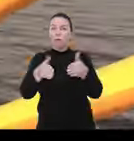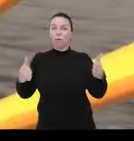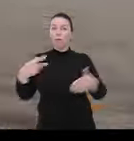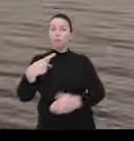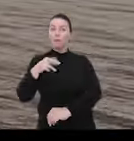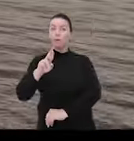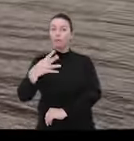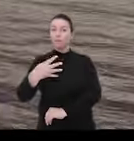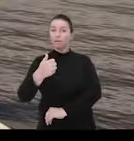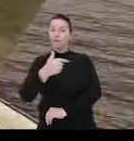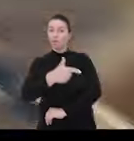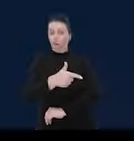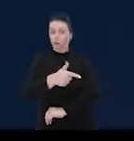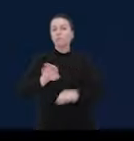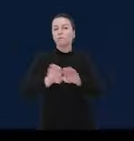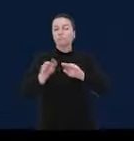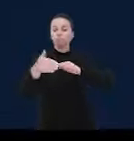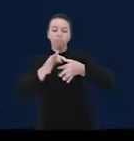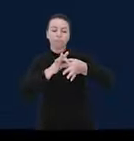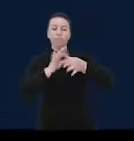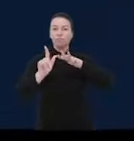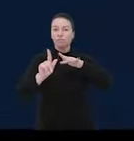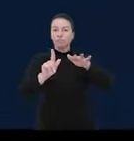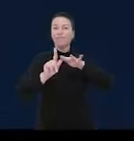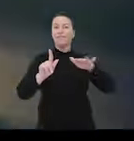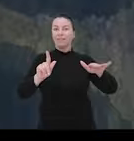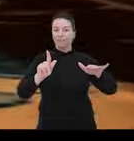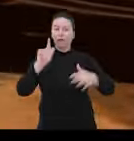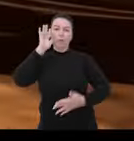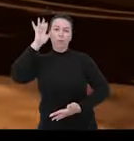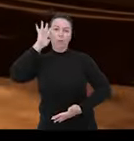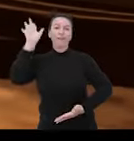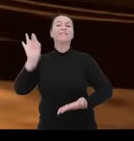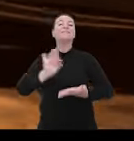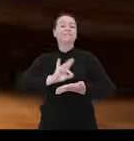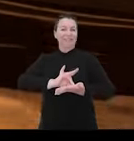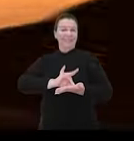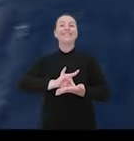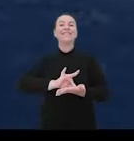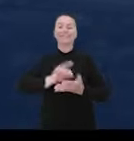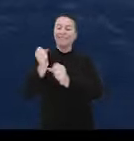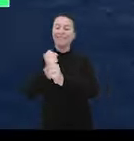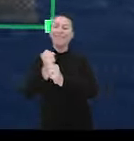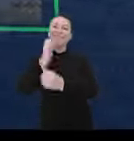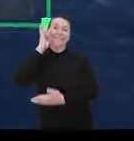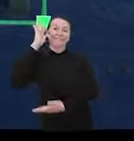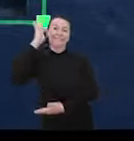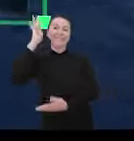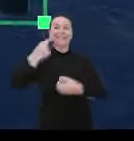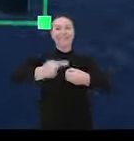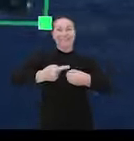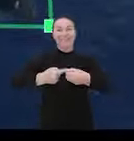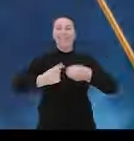do alargamento da PR-412 e da rótula para a ligação em Guaratuba. O sonho virou realidade. É a construção de um